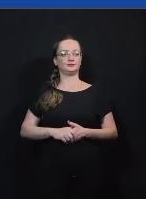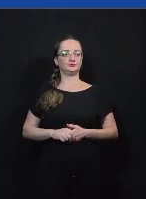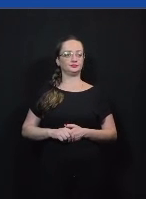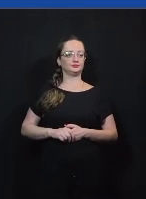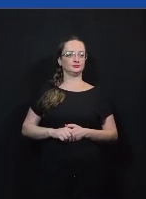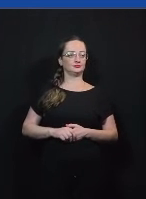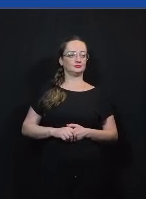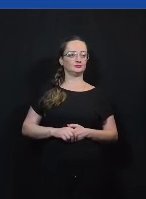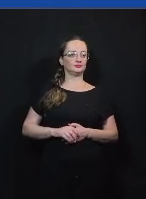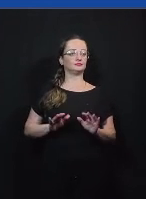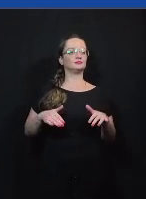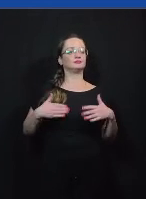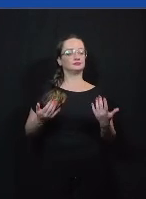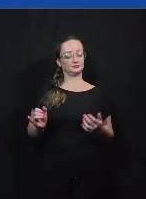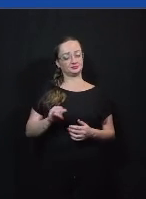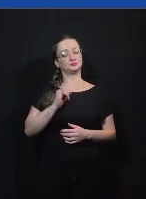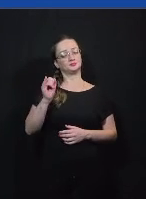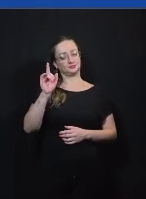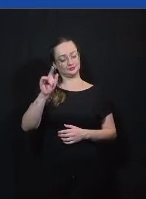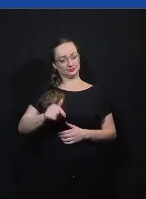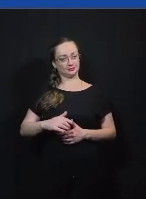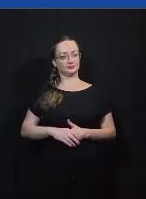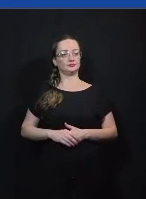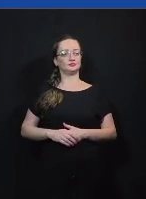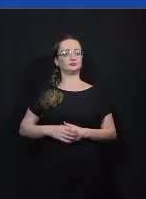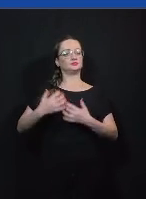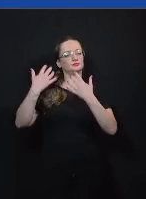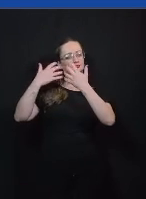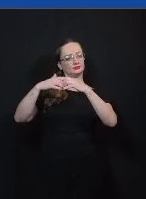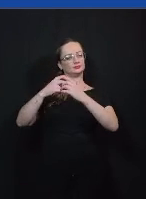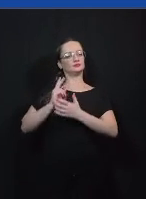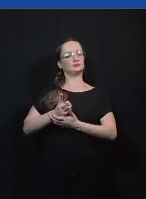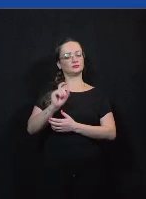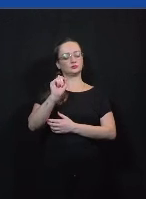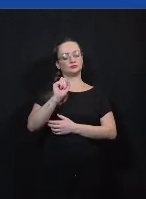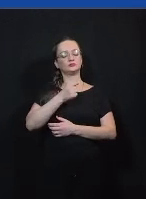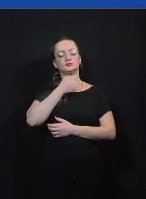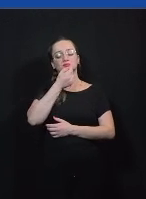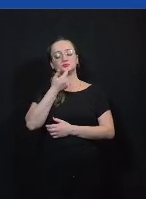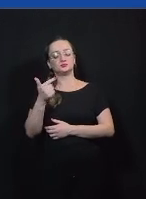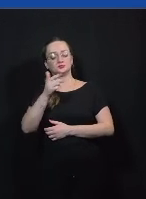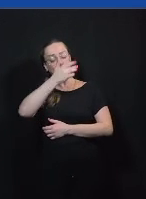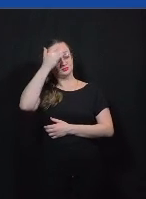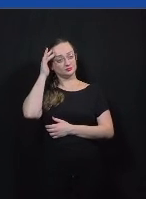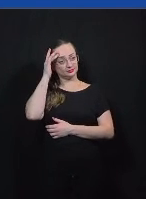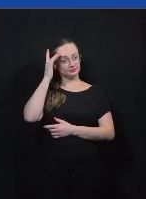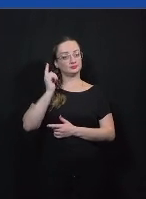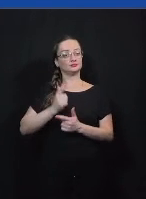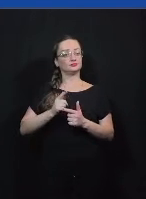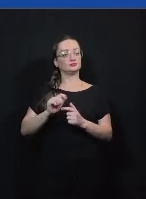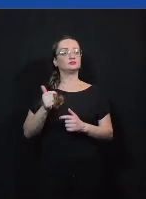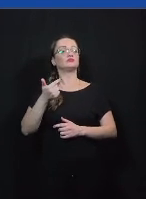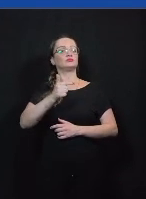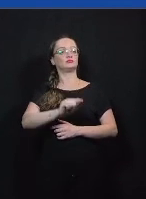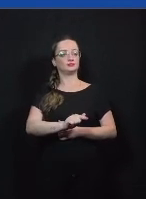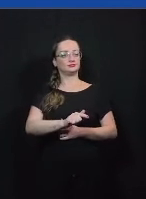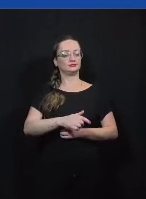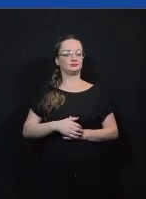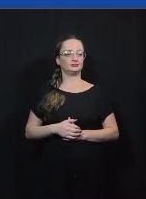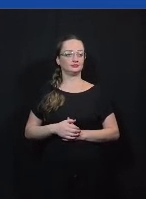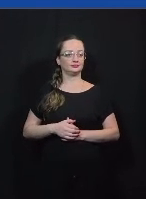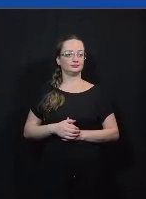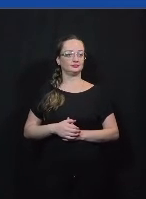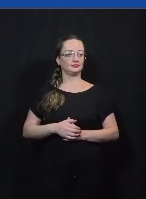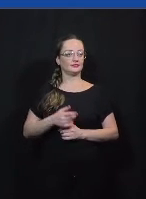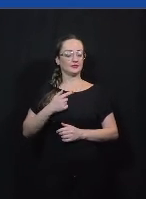é bem importante pensar sempre qual é o argumento do outro porque de novo na melhor das hipóteses você